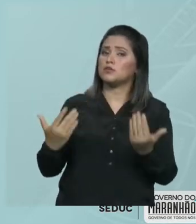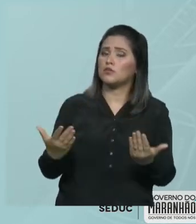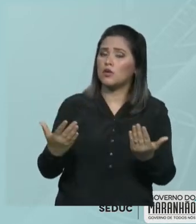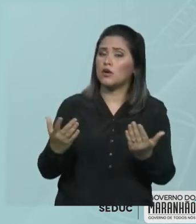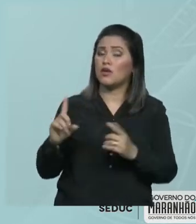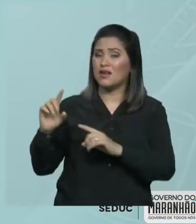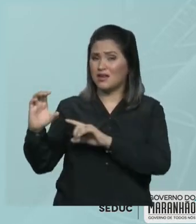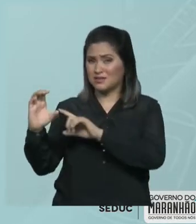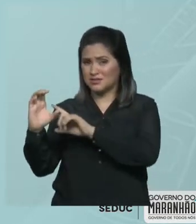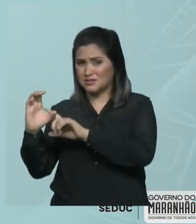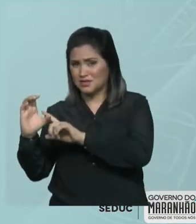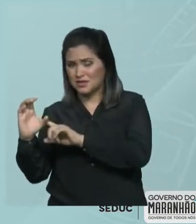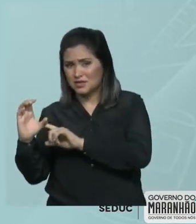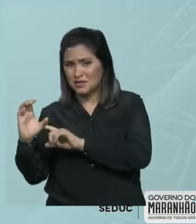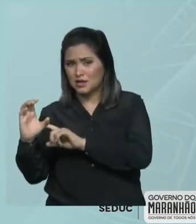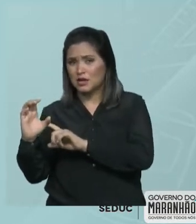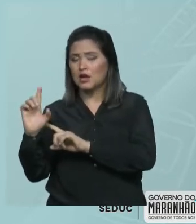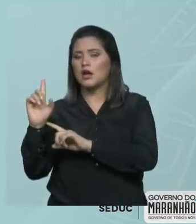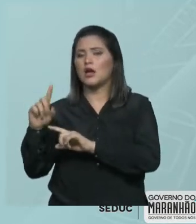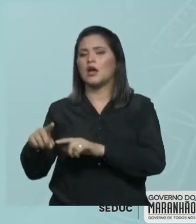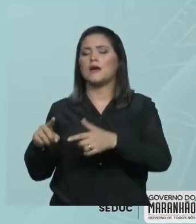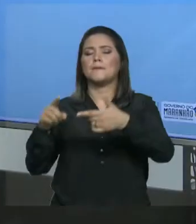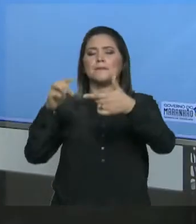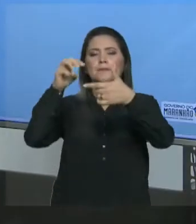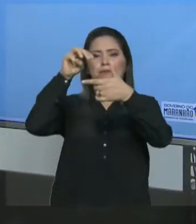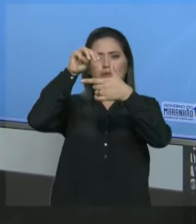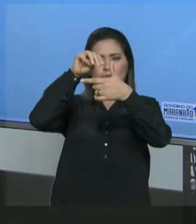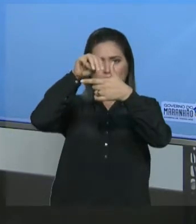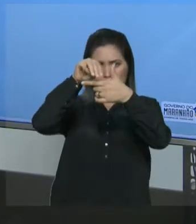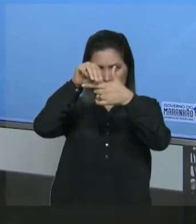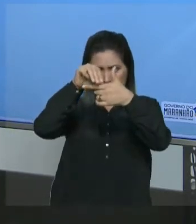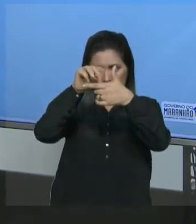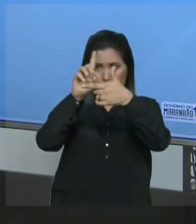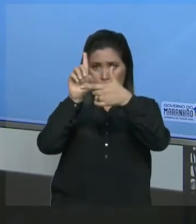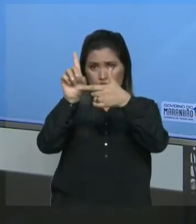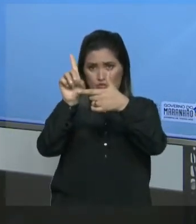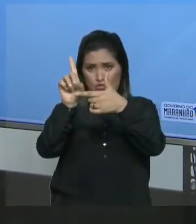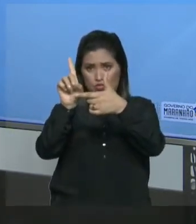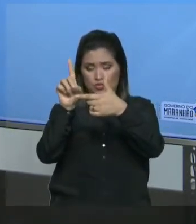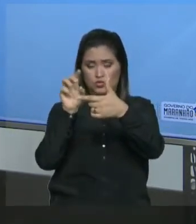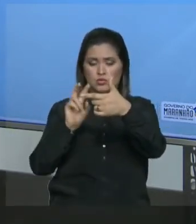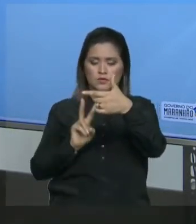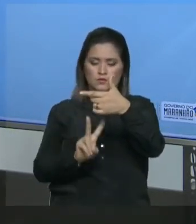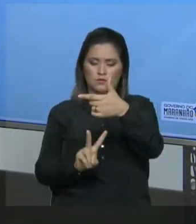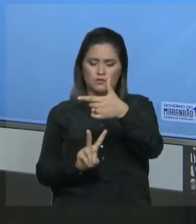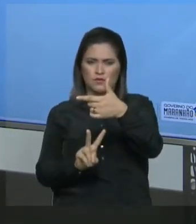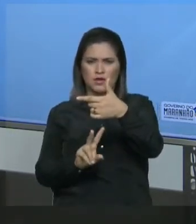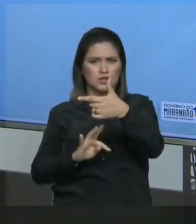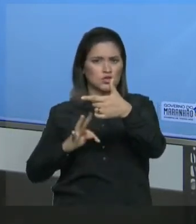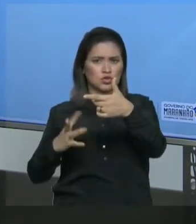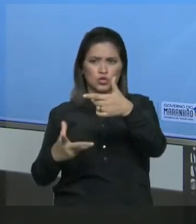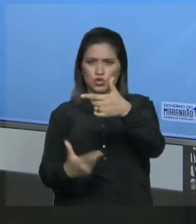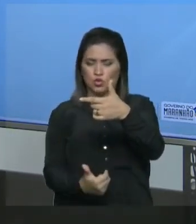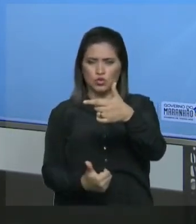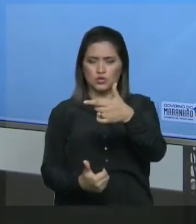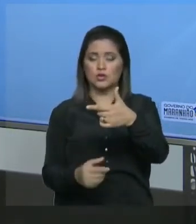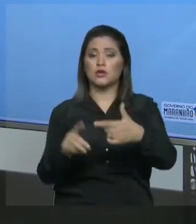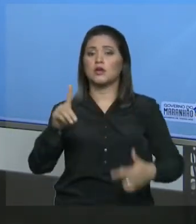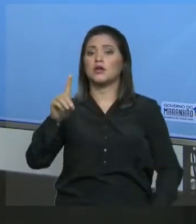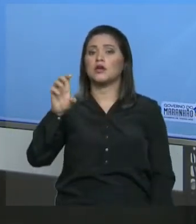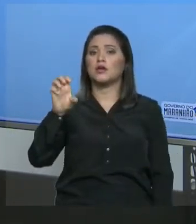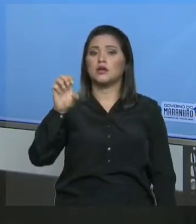Lá na concentração comum é a razão entre a massa do soluto pelo volume da solução. A densidade é a